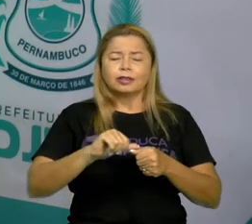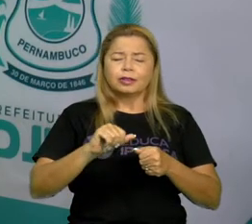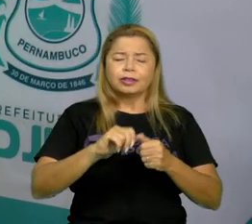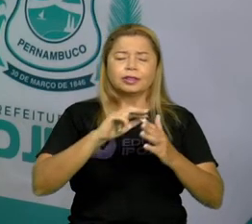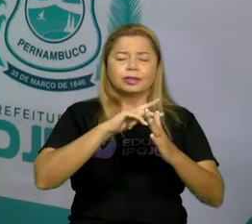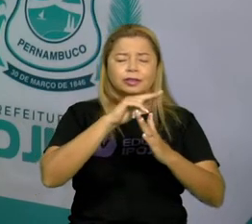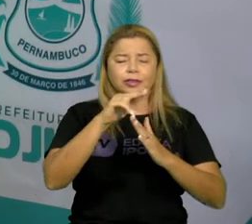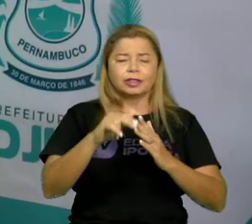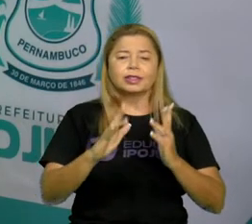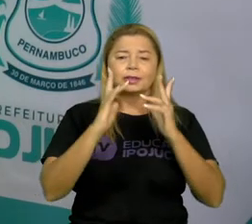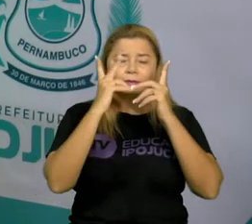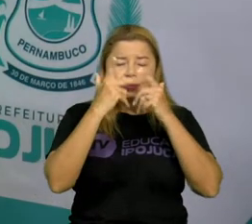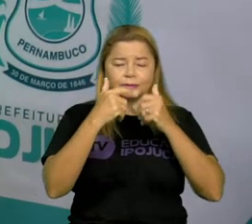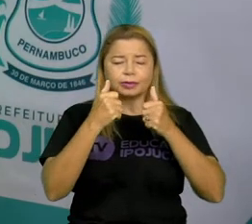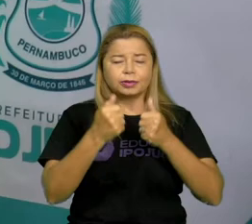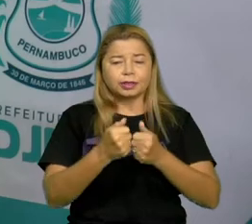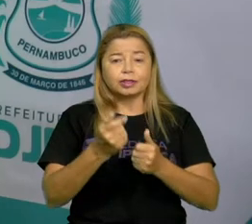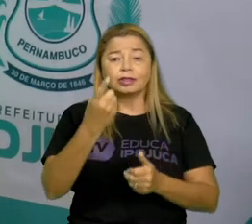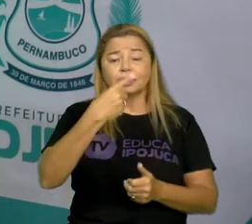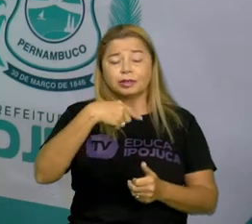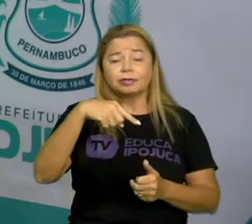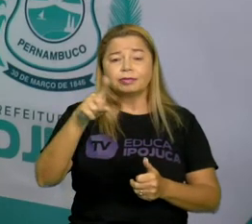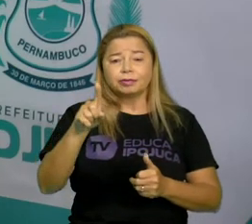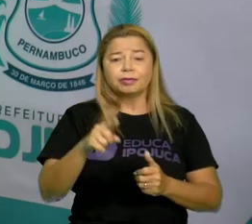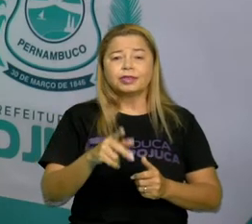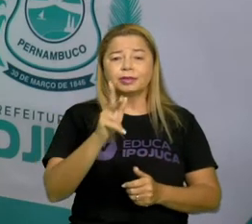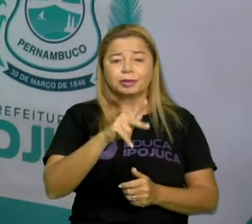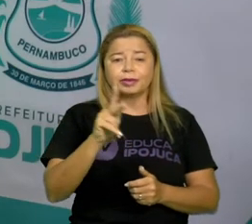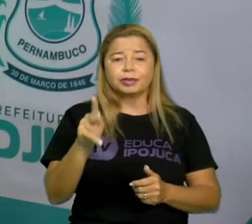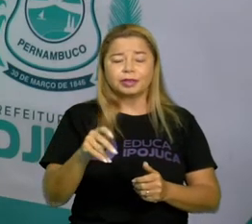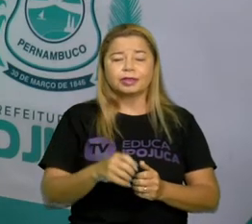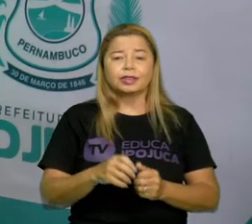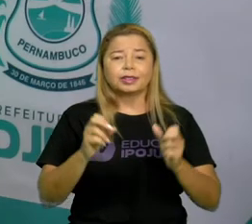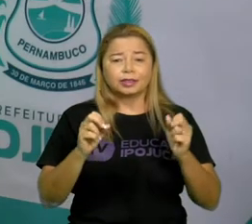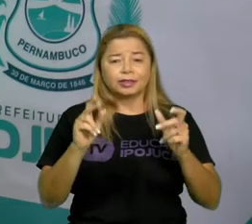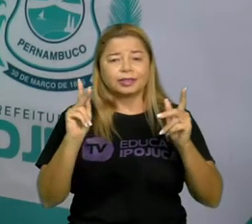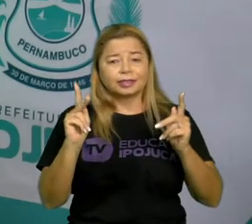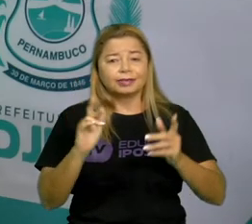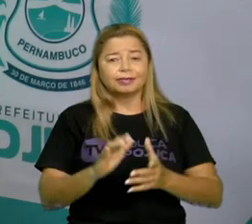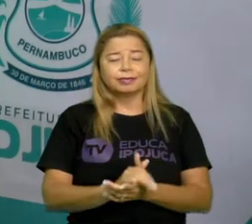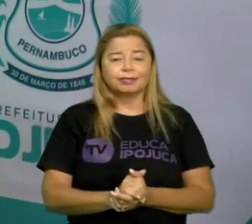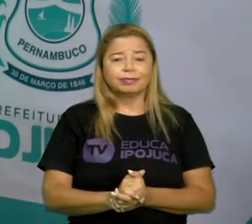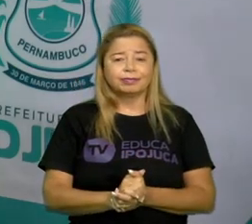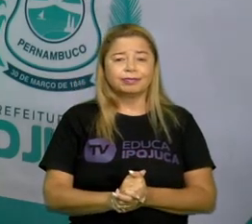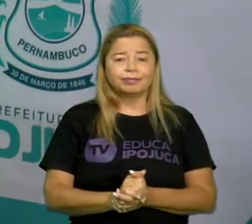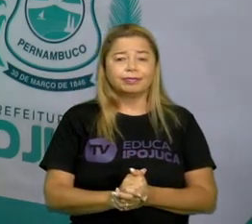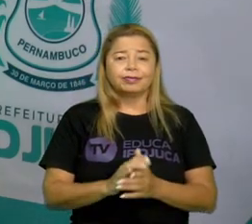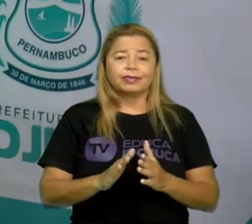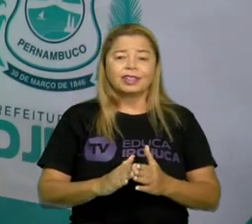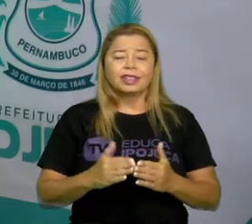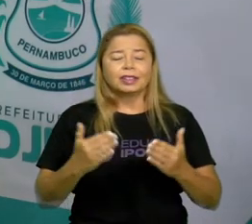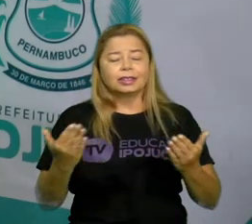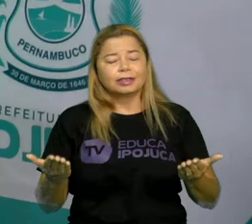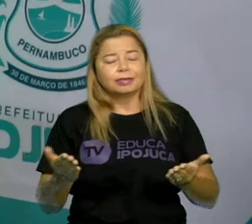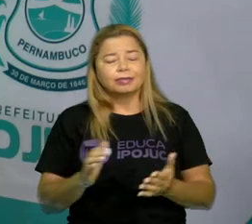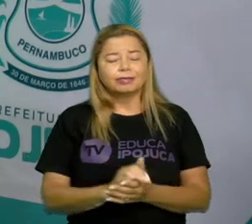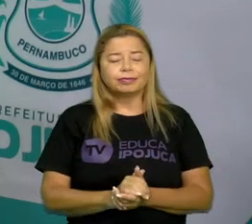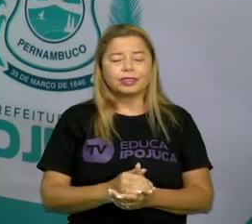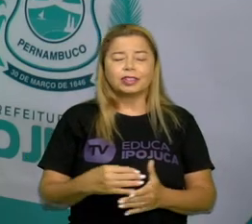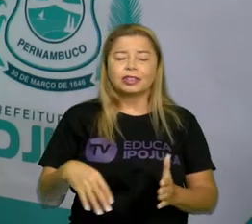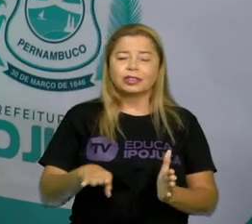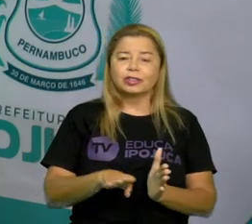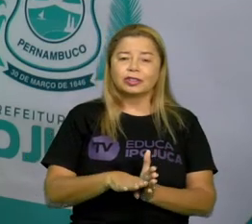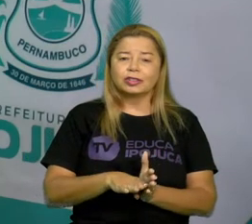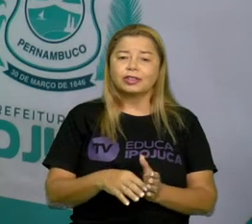professora. A professora quer ver. Tá certo? E assim, nós terminamos a nossa